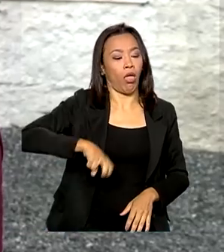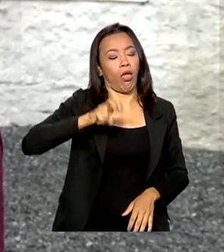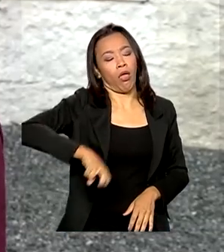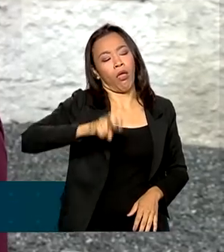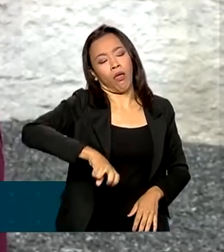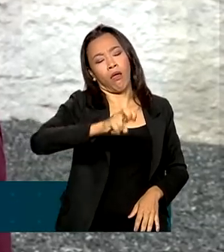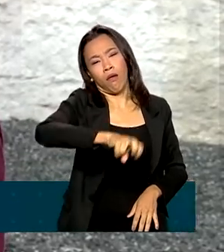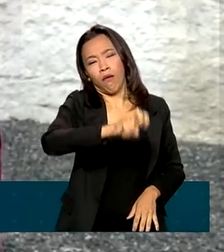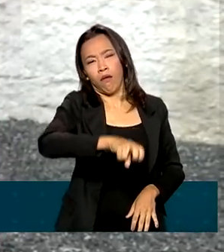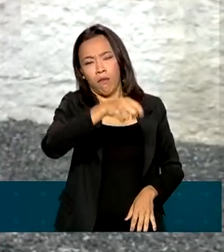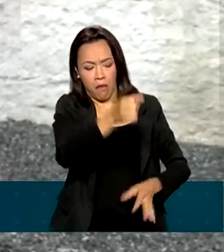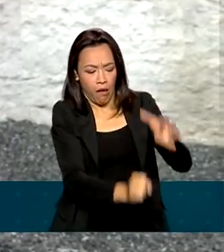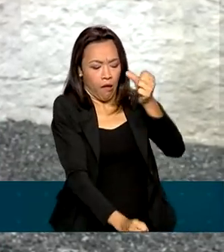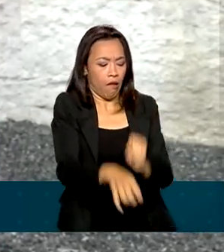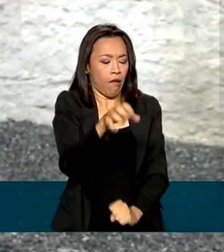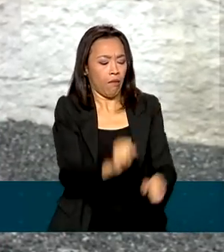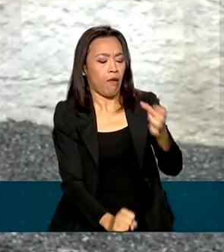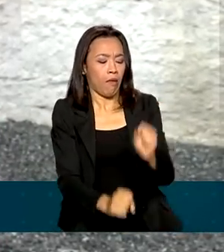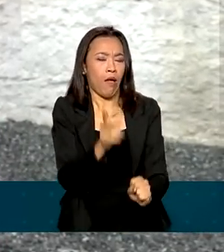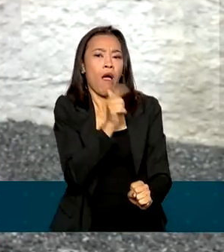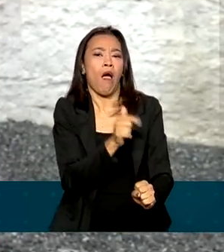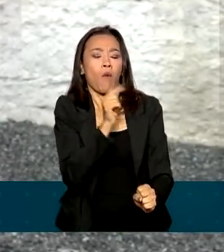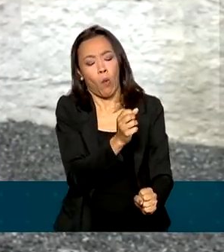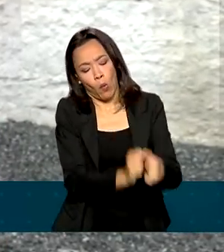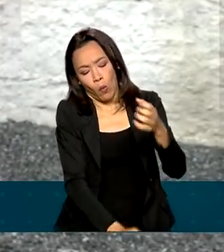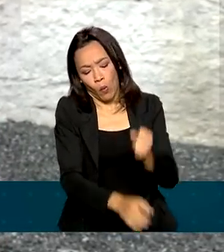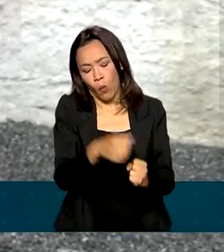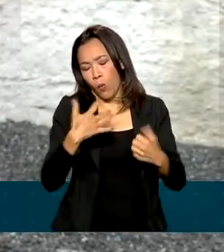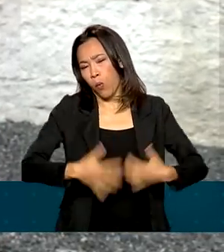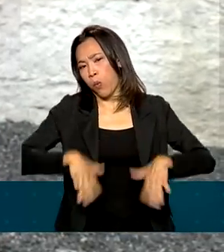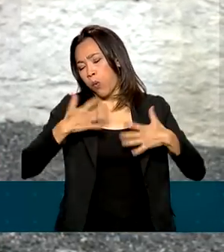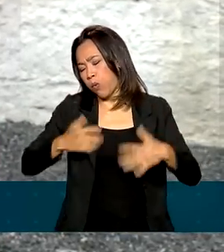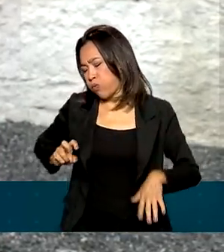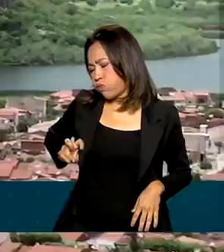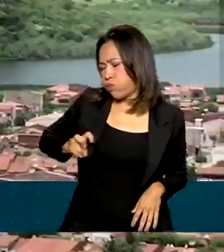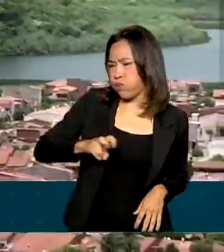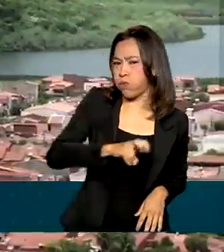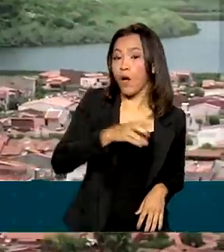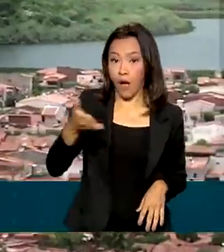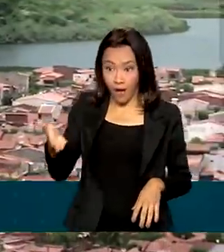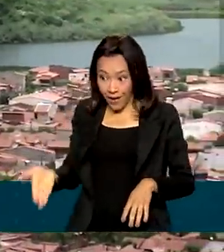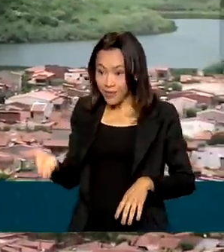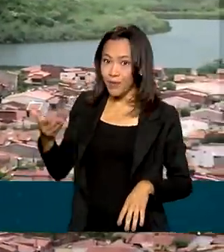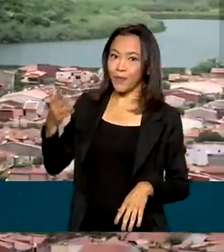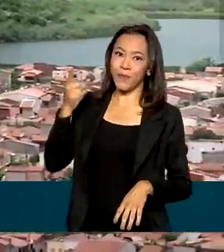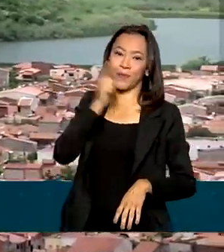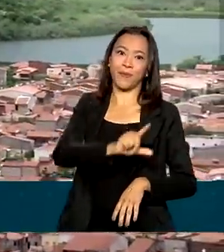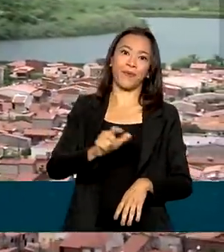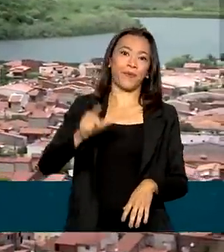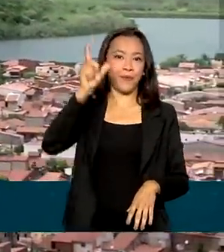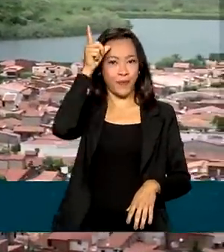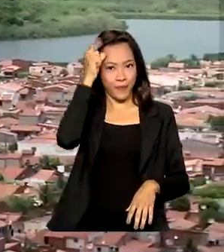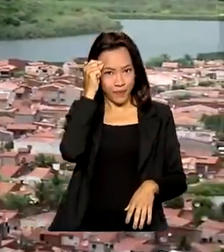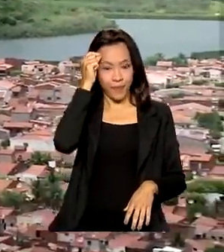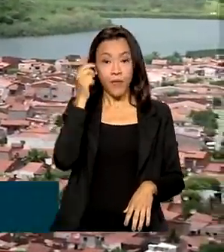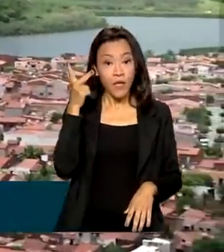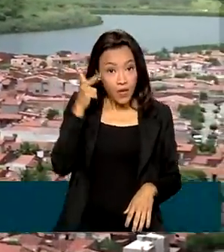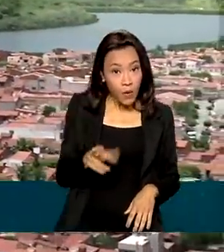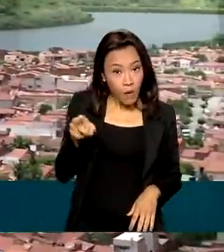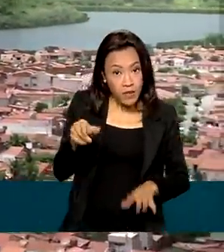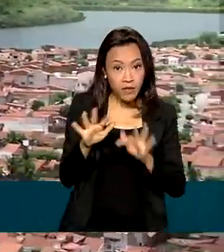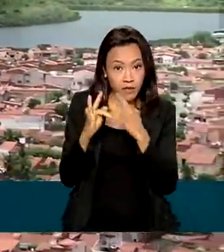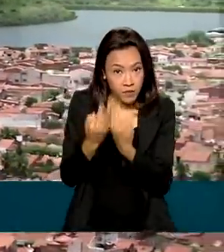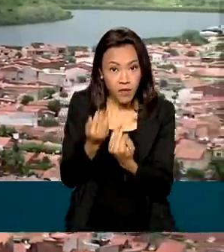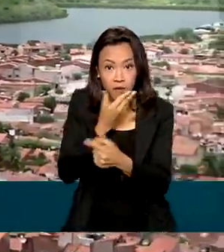para poder ter água em casa. Aí, com certeza, ajudou. Assim como a família do José, outras 58